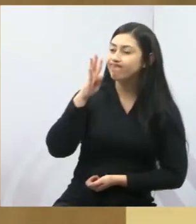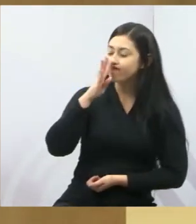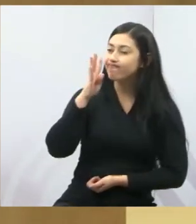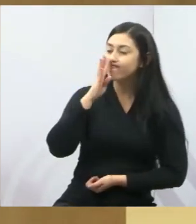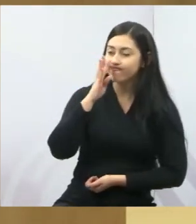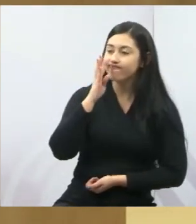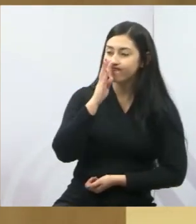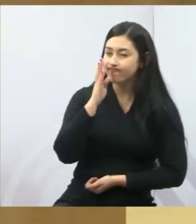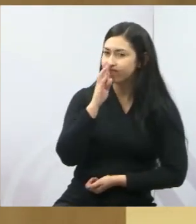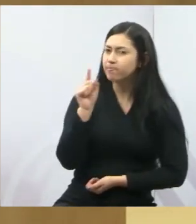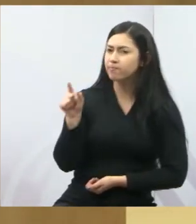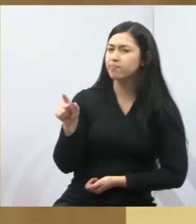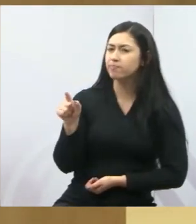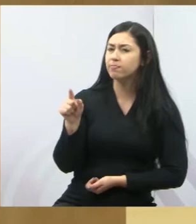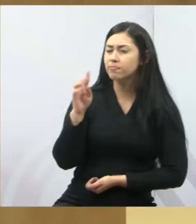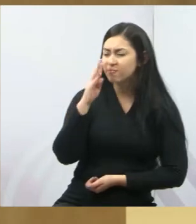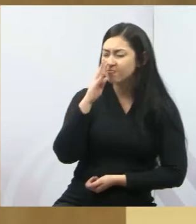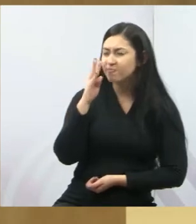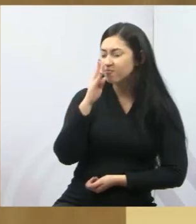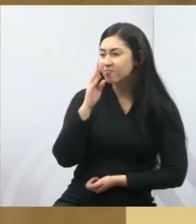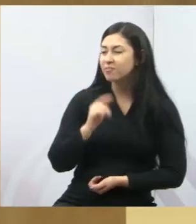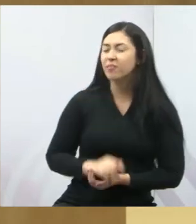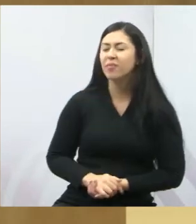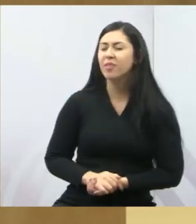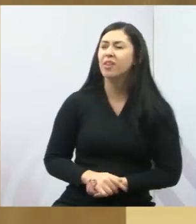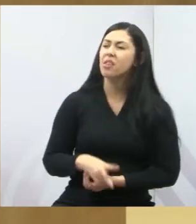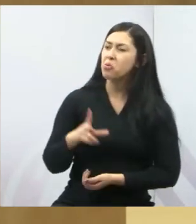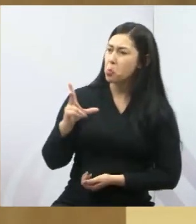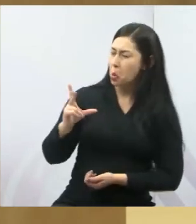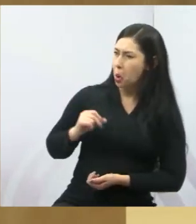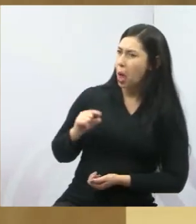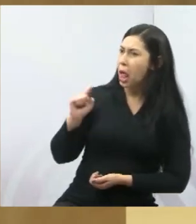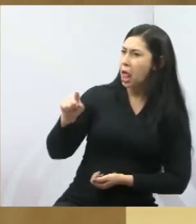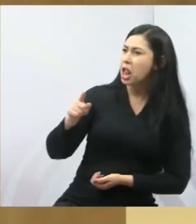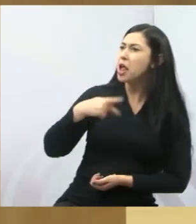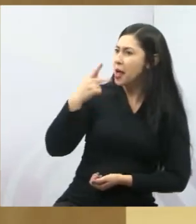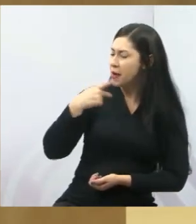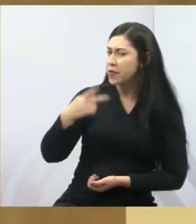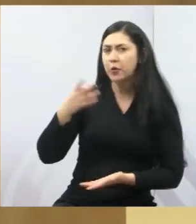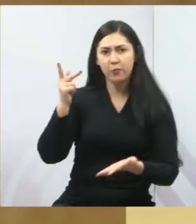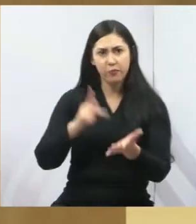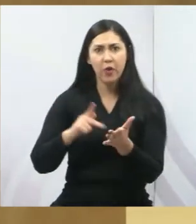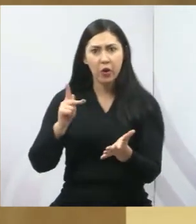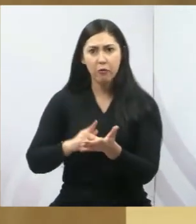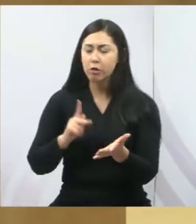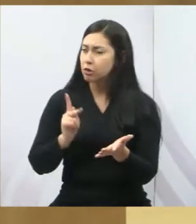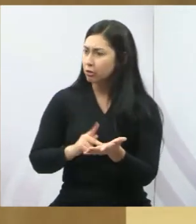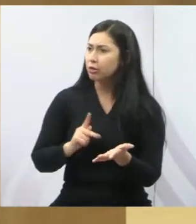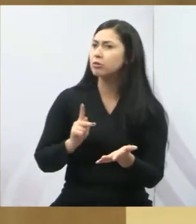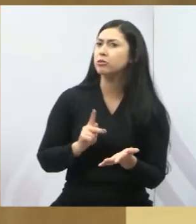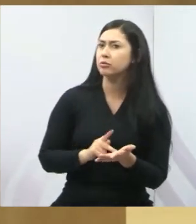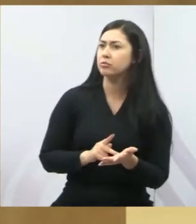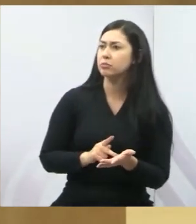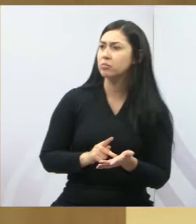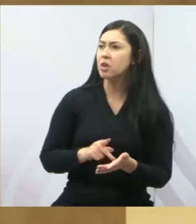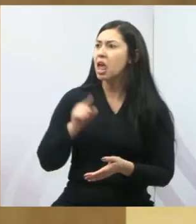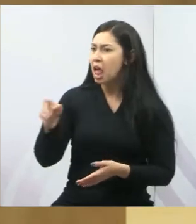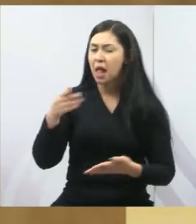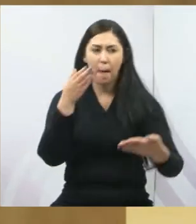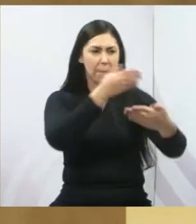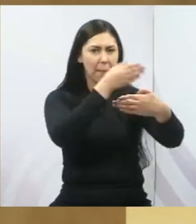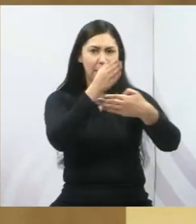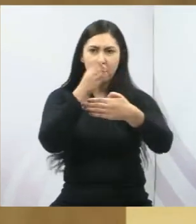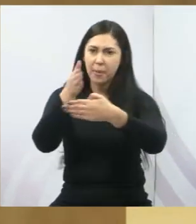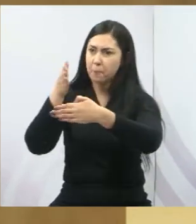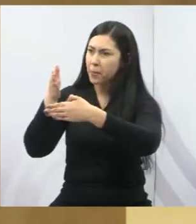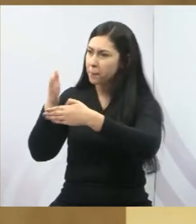da câmara. Eu olhava para dentro aqui e dizia, nossa, que é virador lá, fala as coisas que tem que falar para o povo. Ele anda pelos bairros da